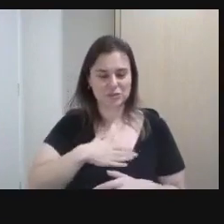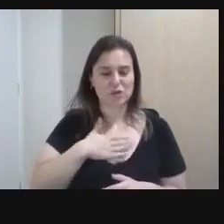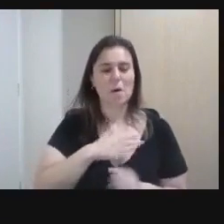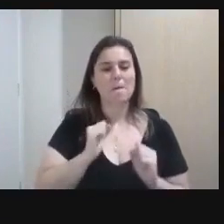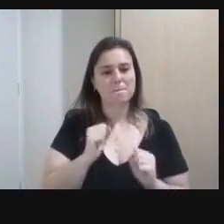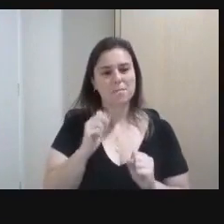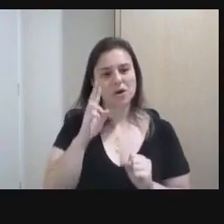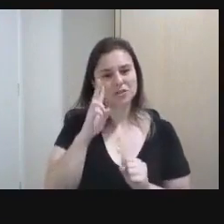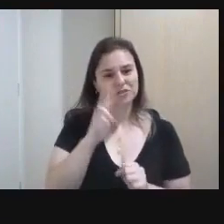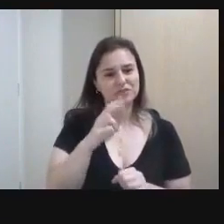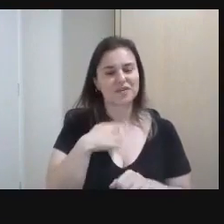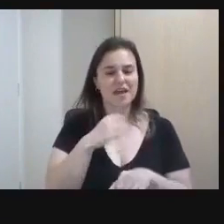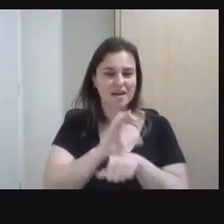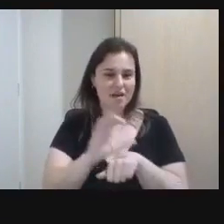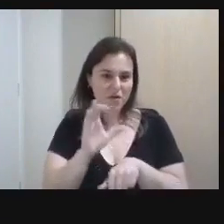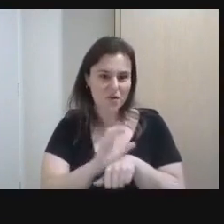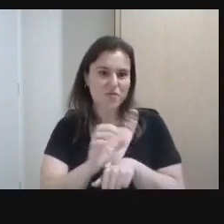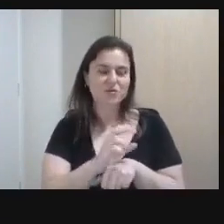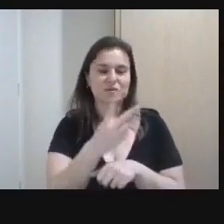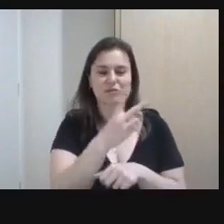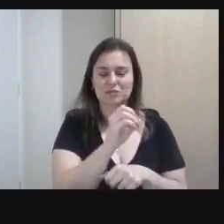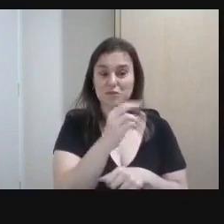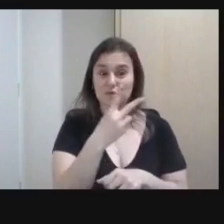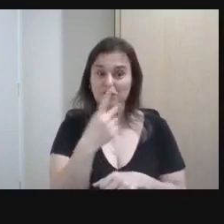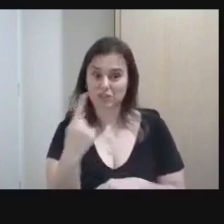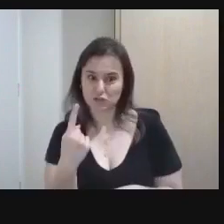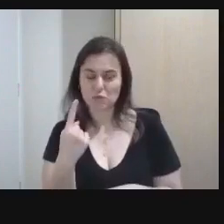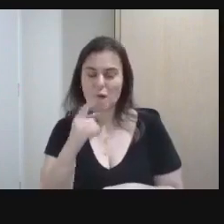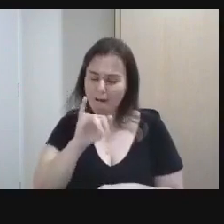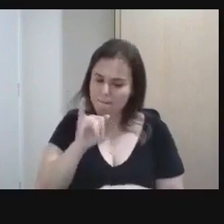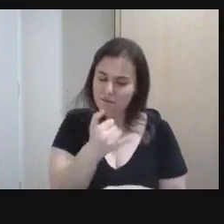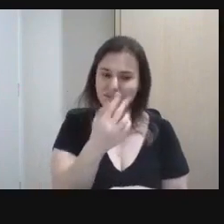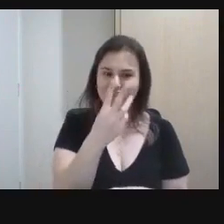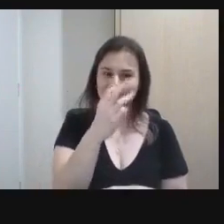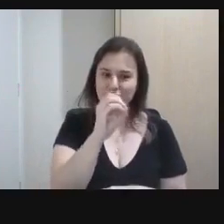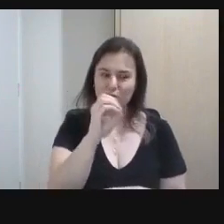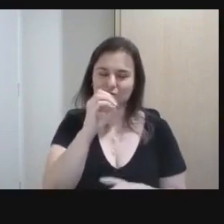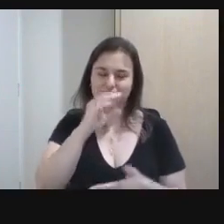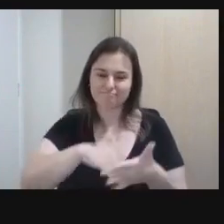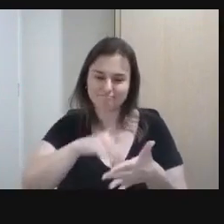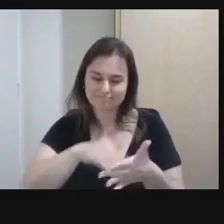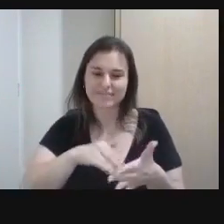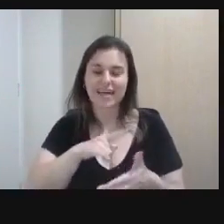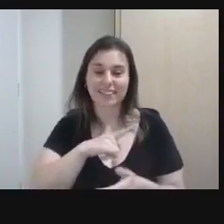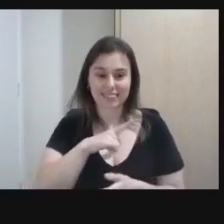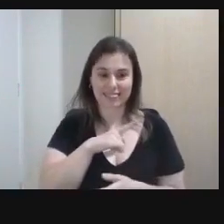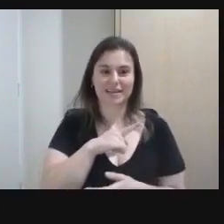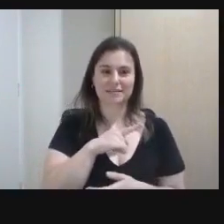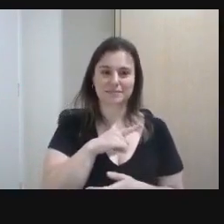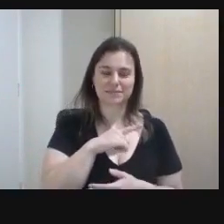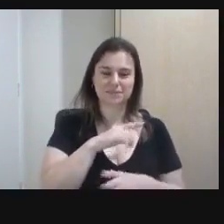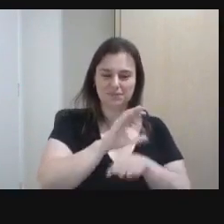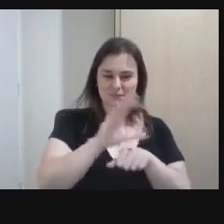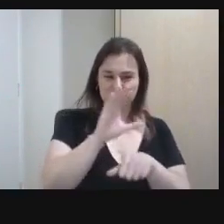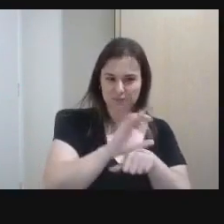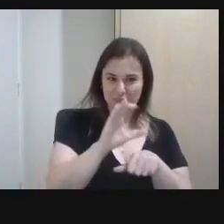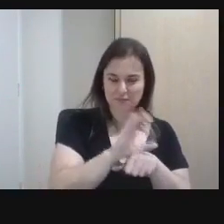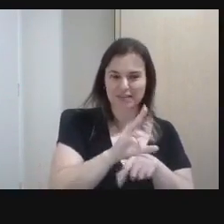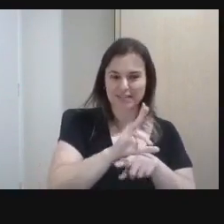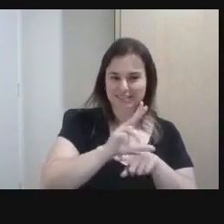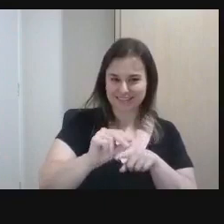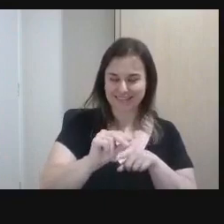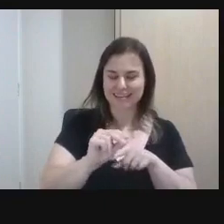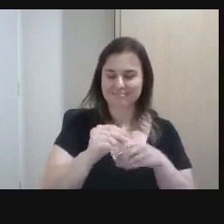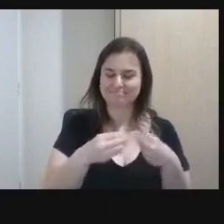cursos Para 2021 Como eu falei Aproveita os 30% De desconto Em todos os cursos Que a unidade Oferece Para